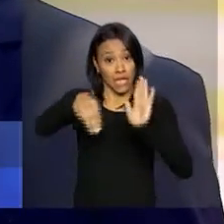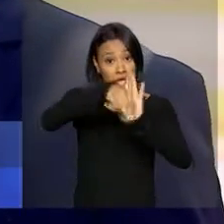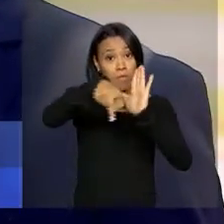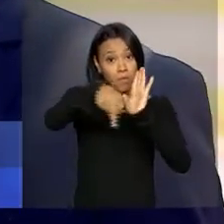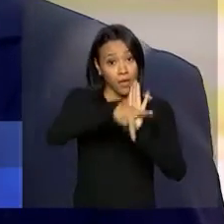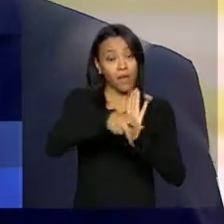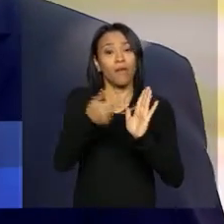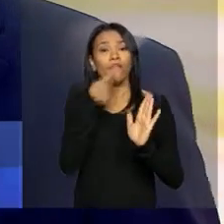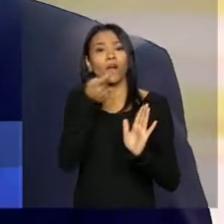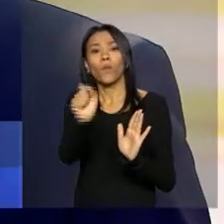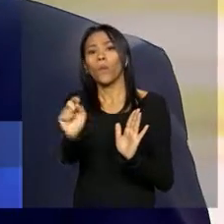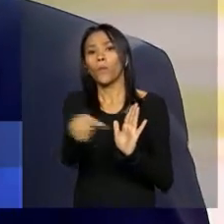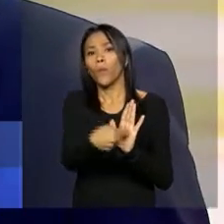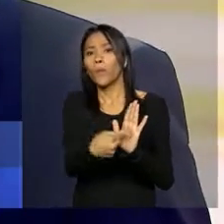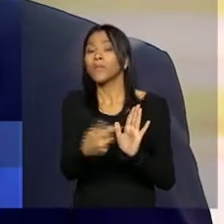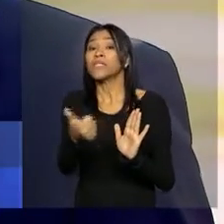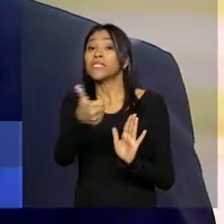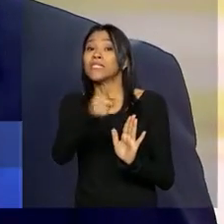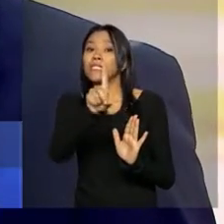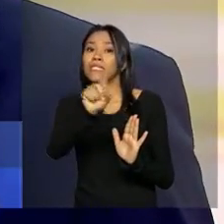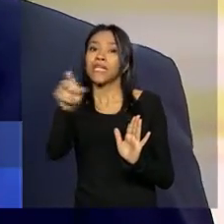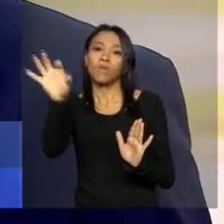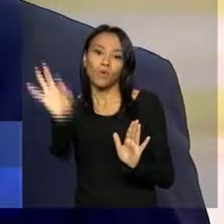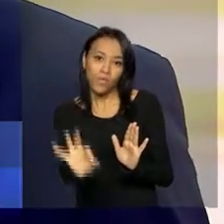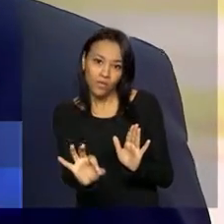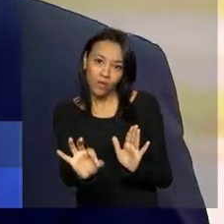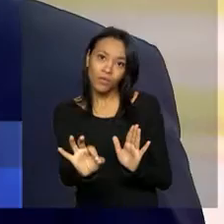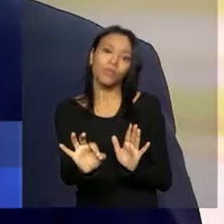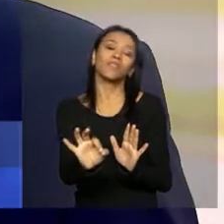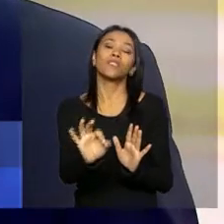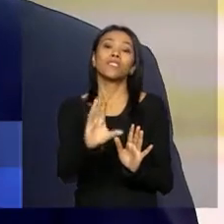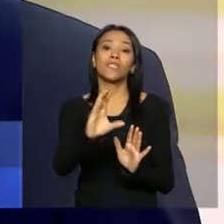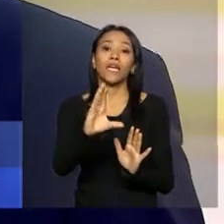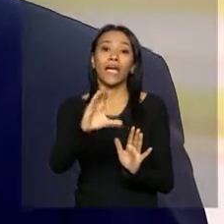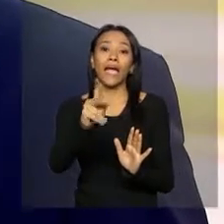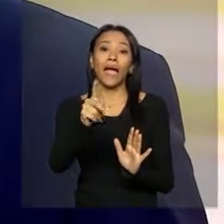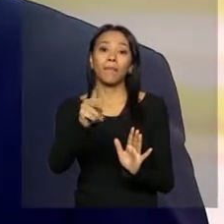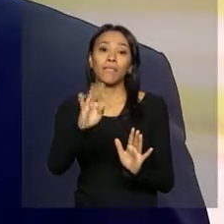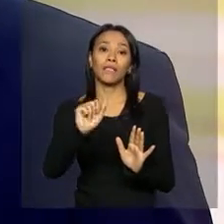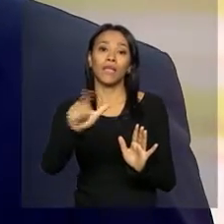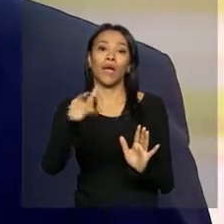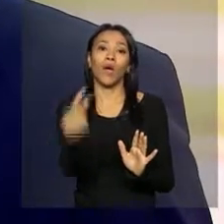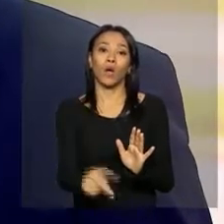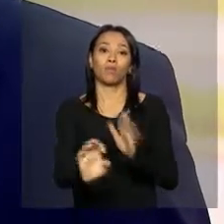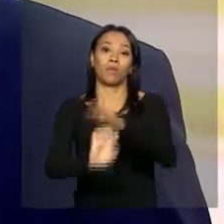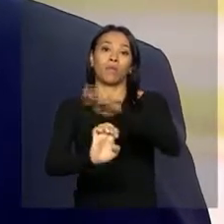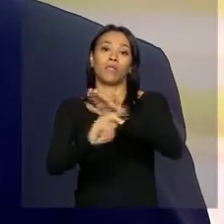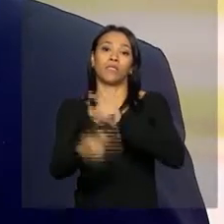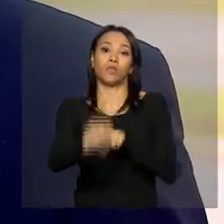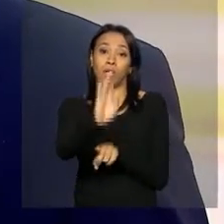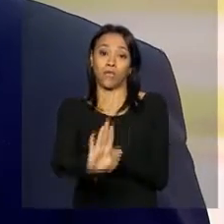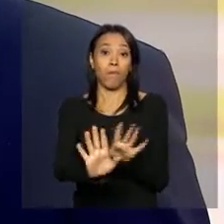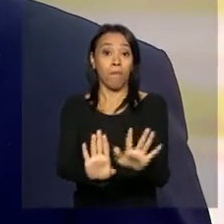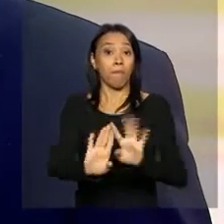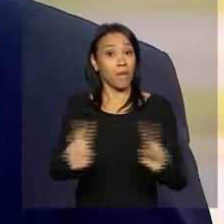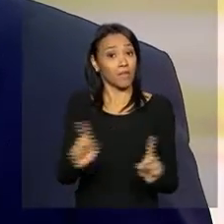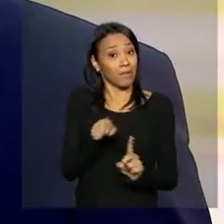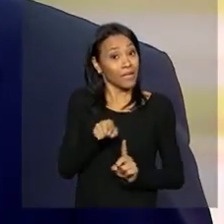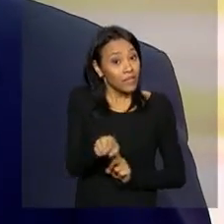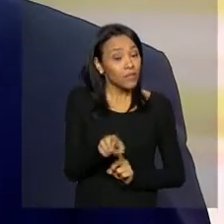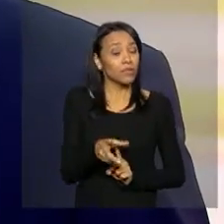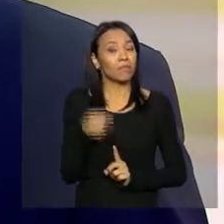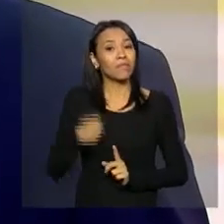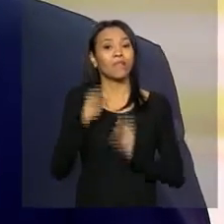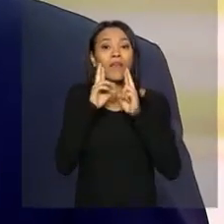estrangeiros detenham 100% de capital de participação em uma empresa aérea brasileira. Mas para isso, será preciso que